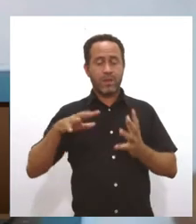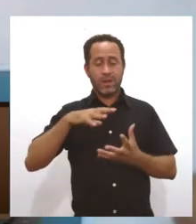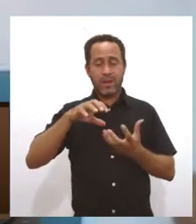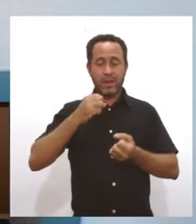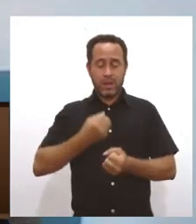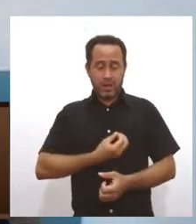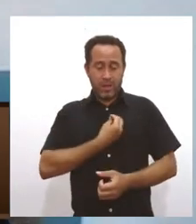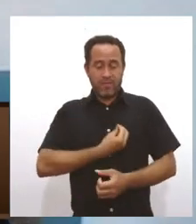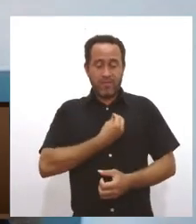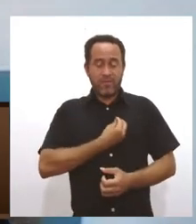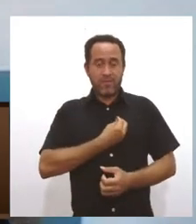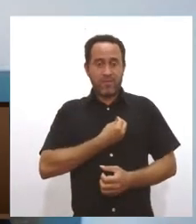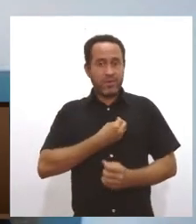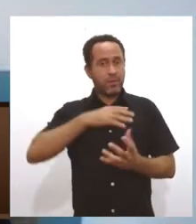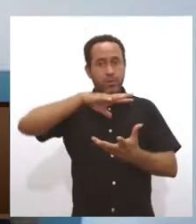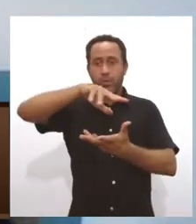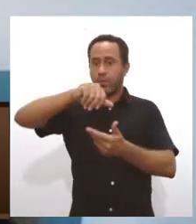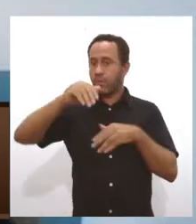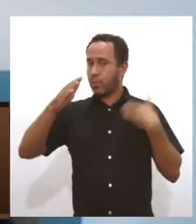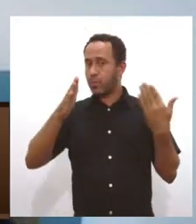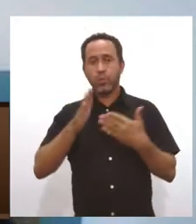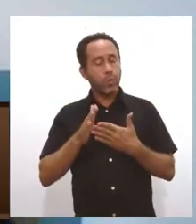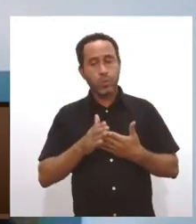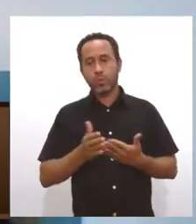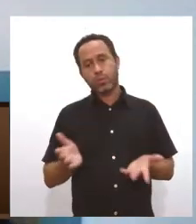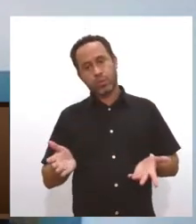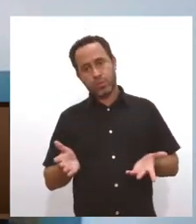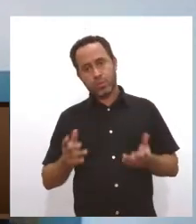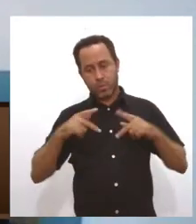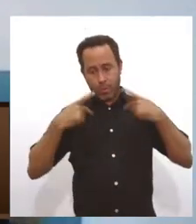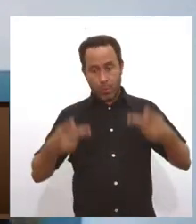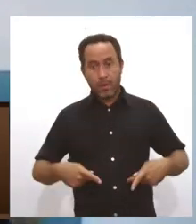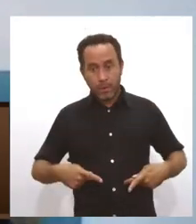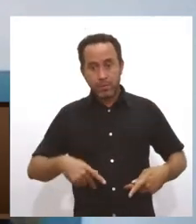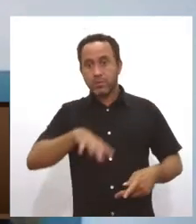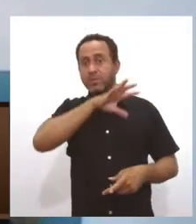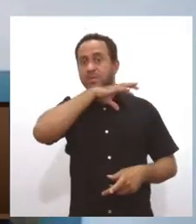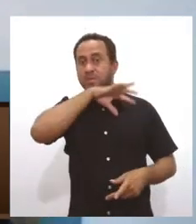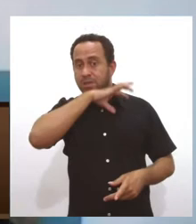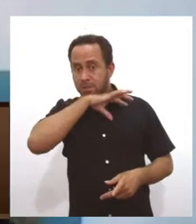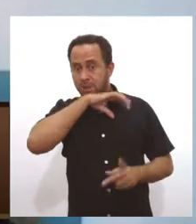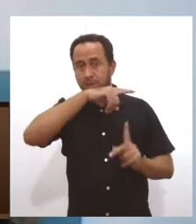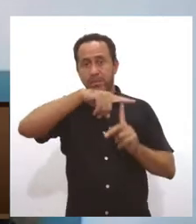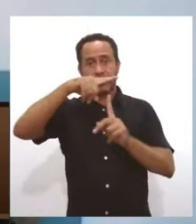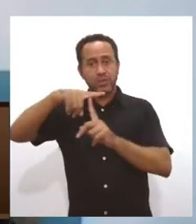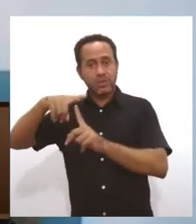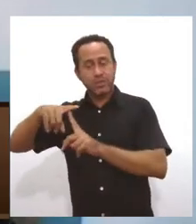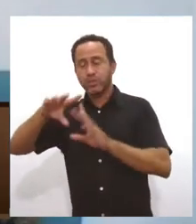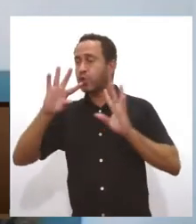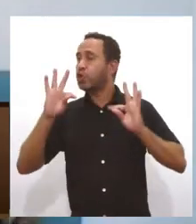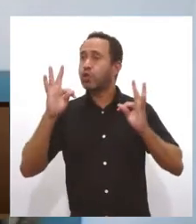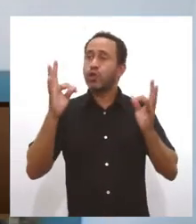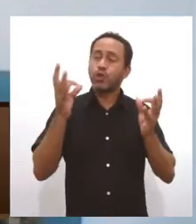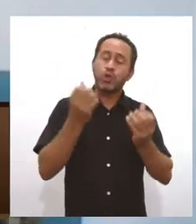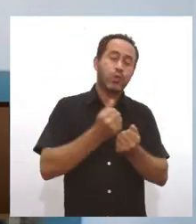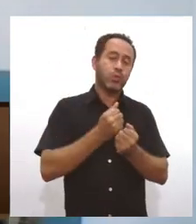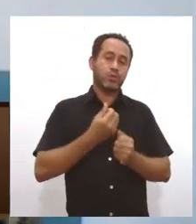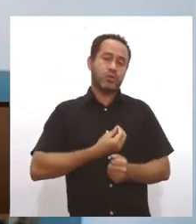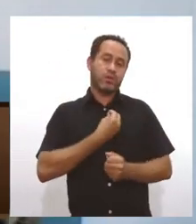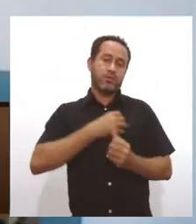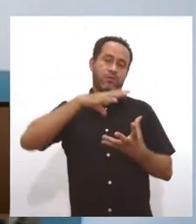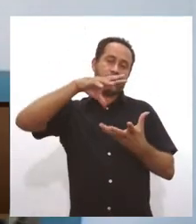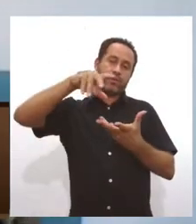da vida como um todo no planeta. Humanos e espécies, né? Todas as criaturas. Então, eu acredito que